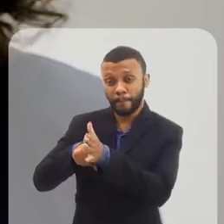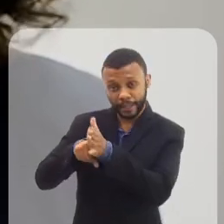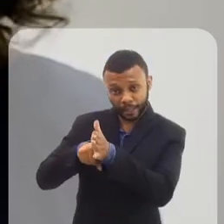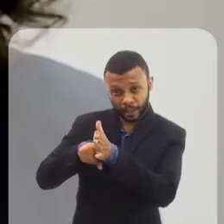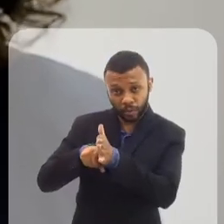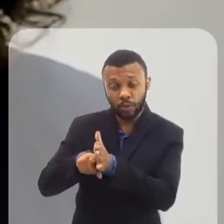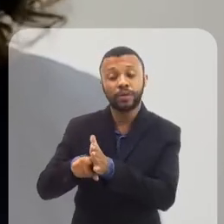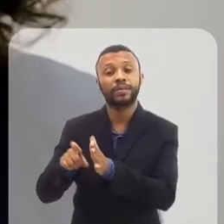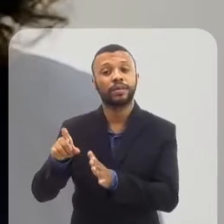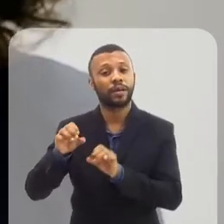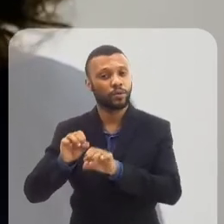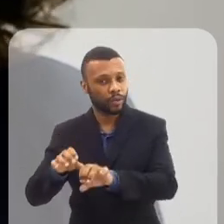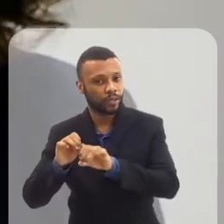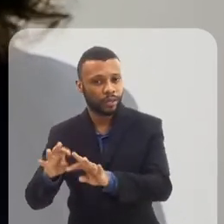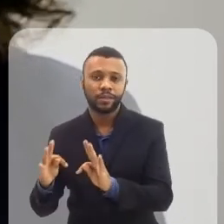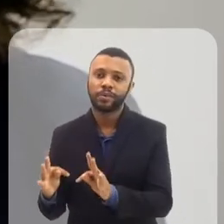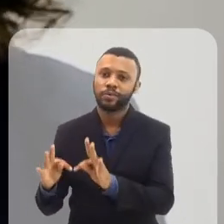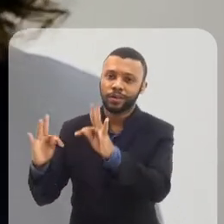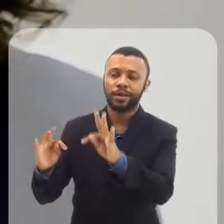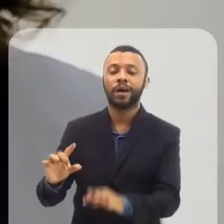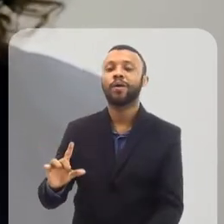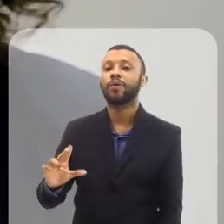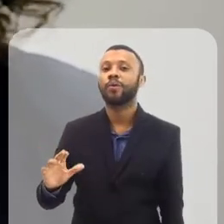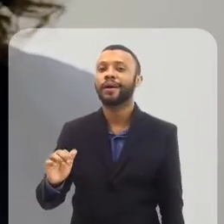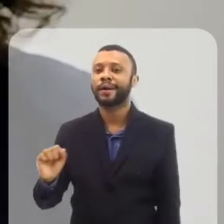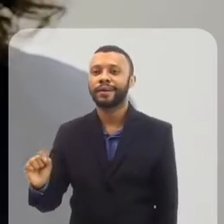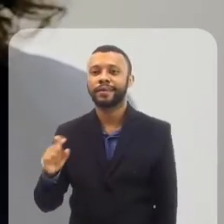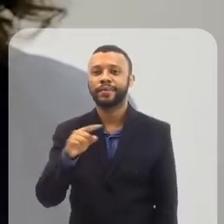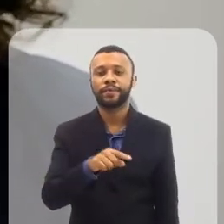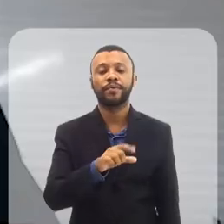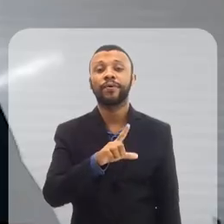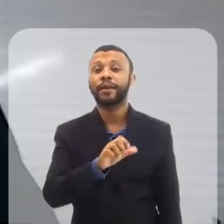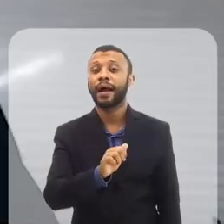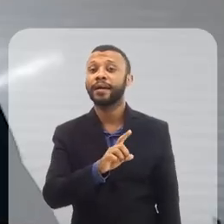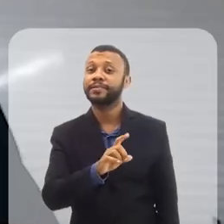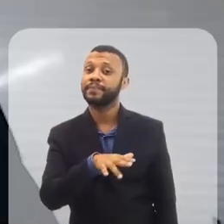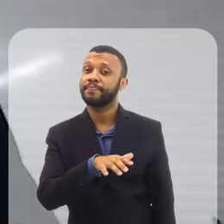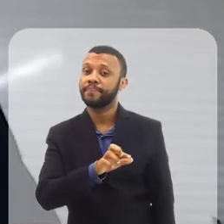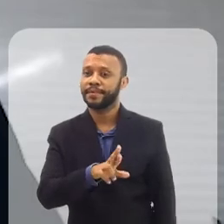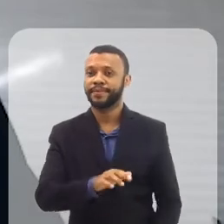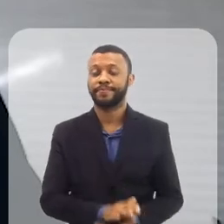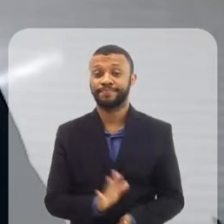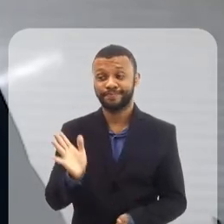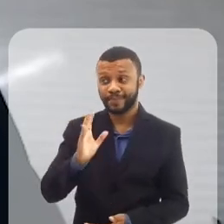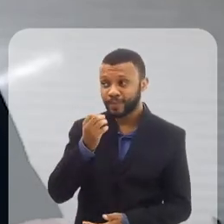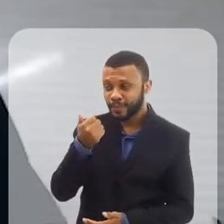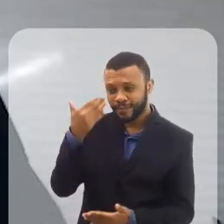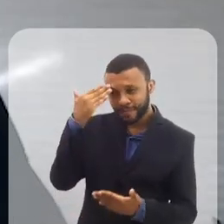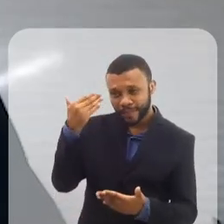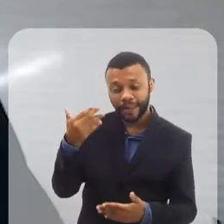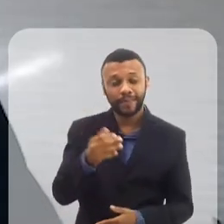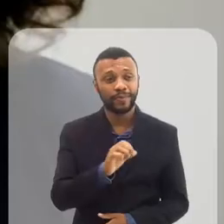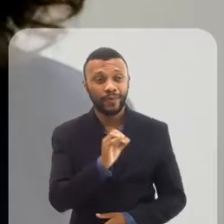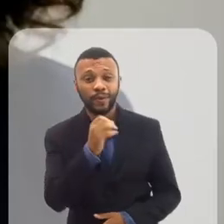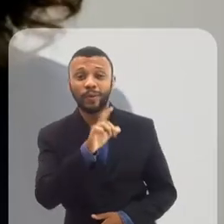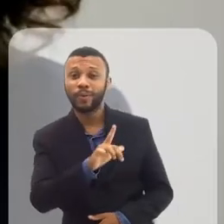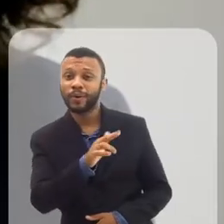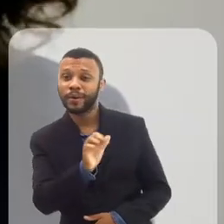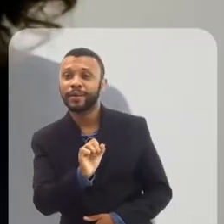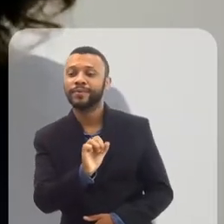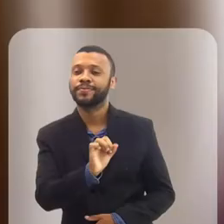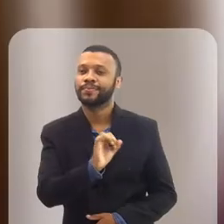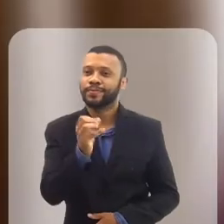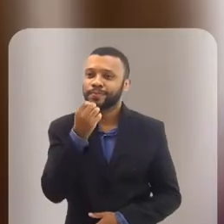Tecnologia do ITS, Lucas Cabral. Oi, Vladimir. Olá, tudo bem? Muito obrigado pelo convite. Oi, Lucas.